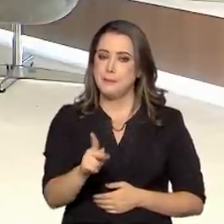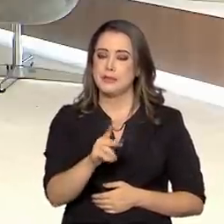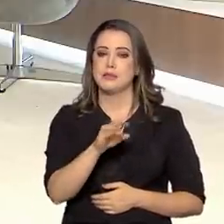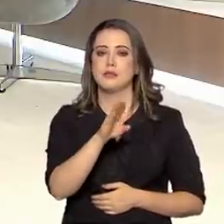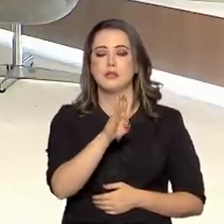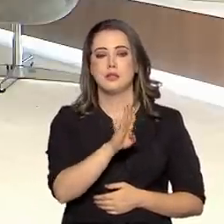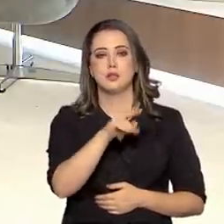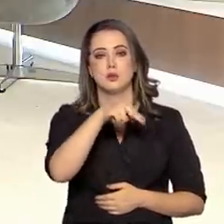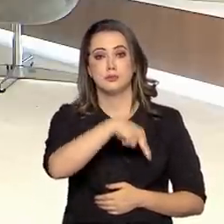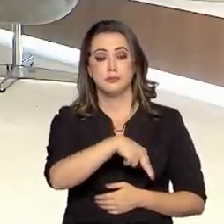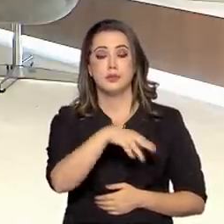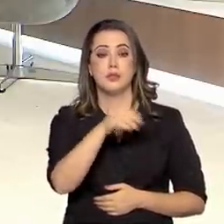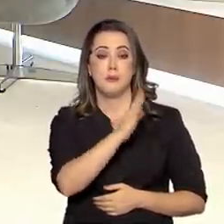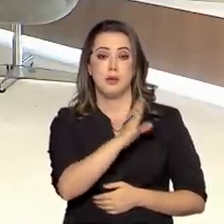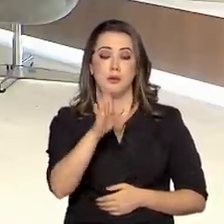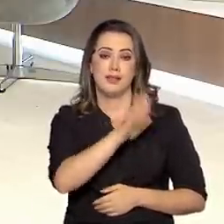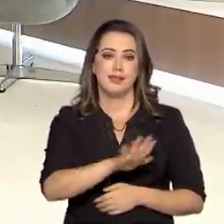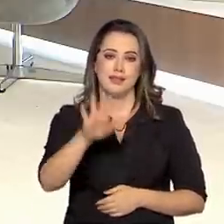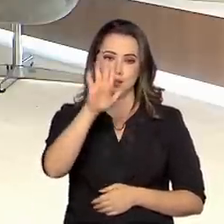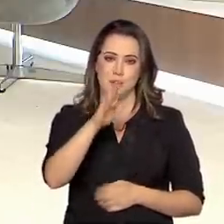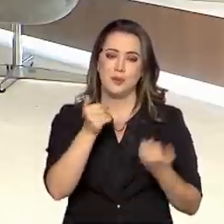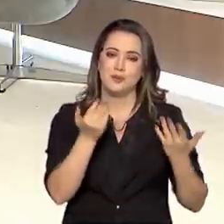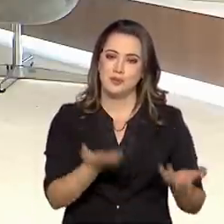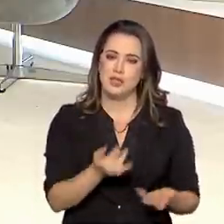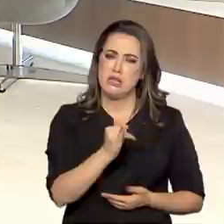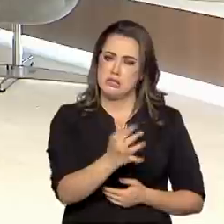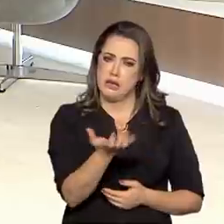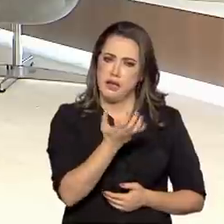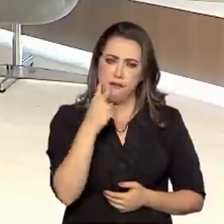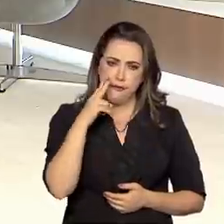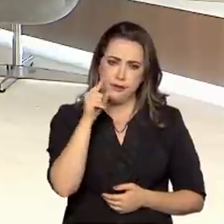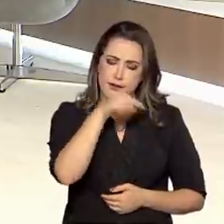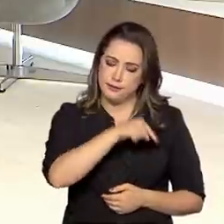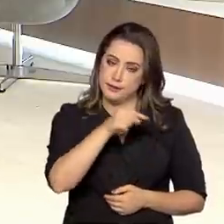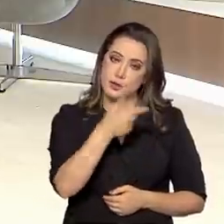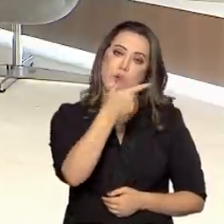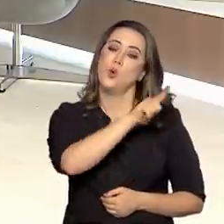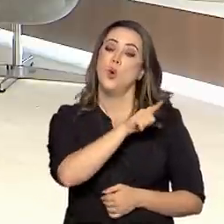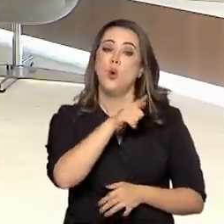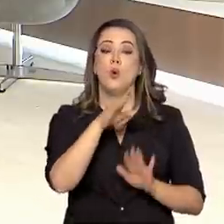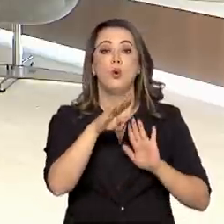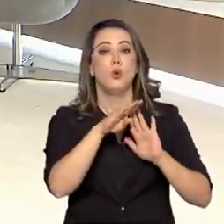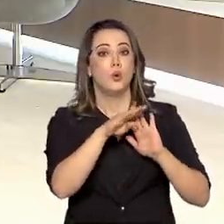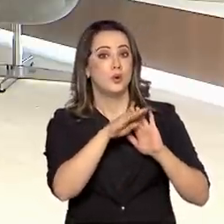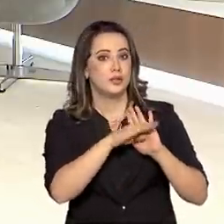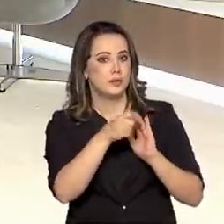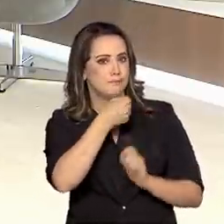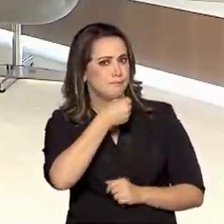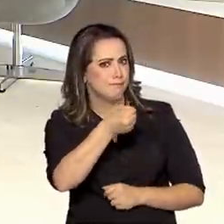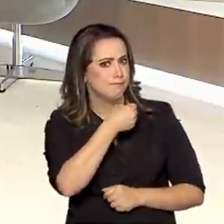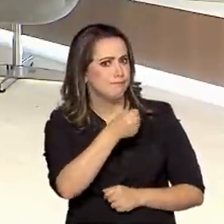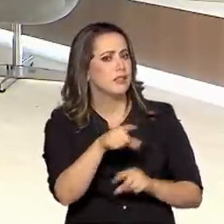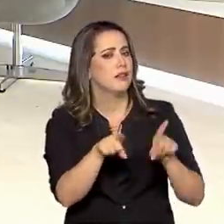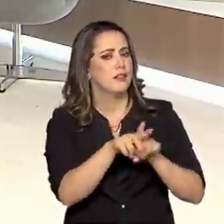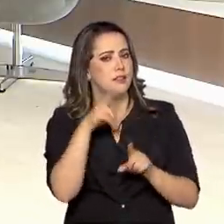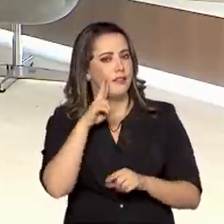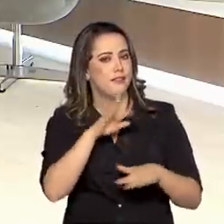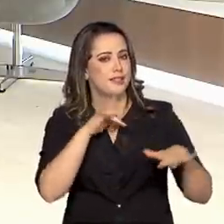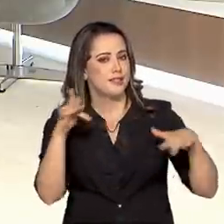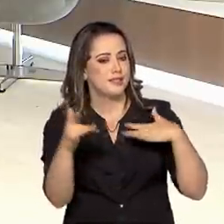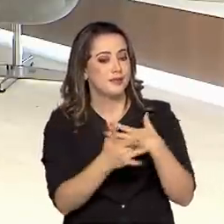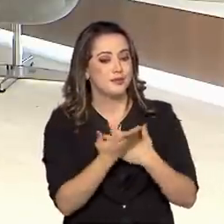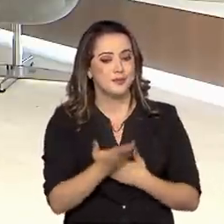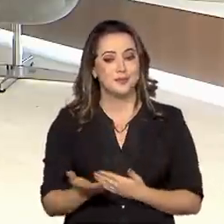Biblioteca Nacional, Rafael Nogueira. Se você quiser rever esta ou outras entrevistas, siga as nossas redes